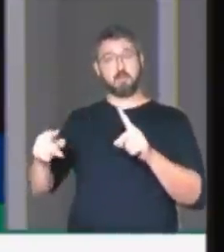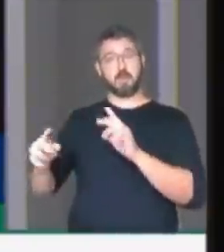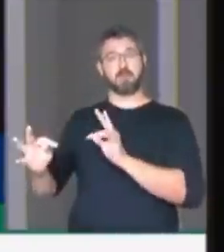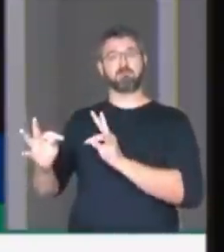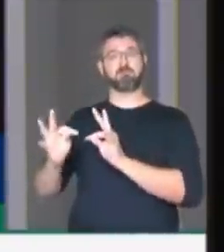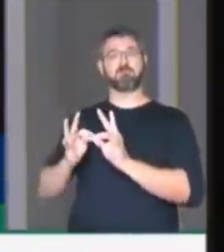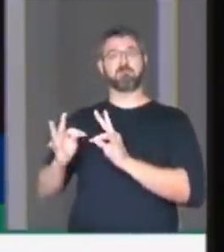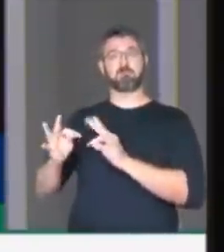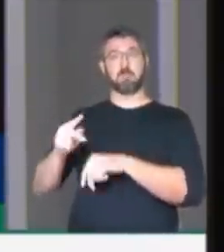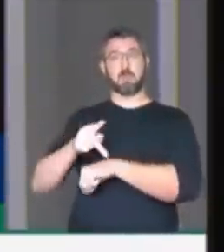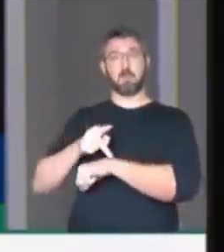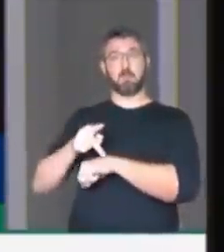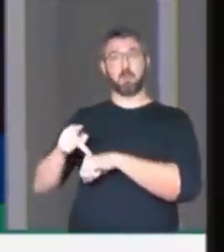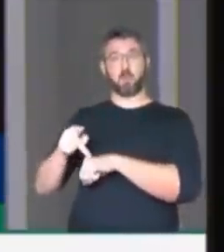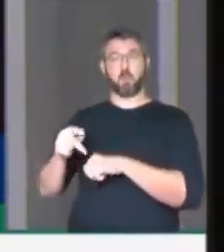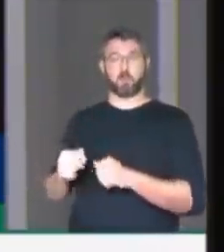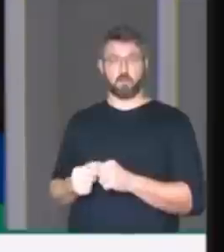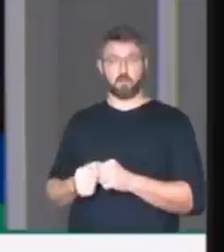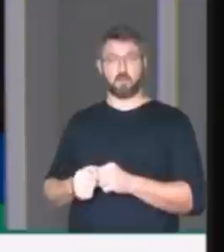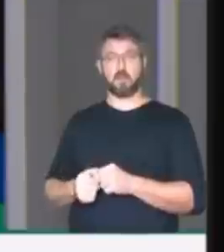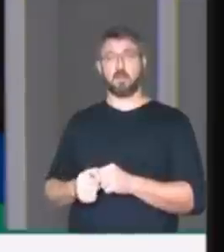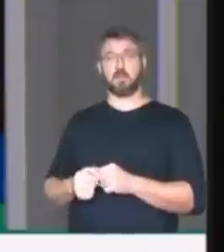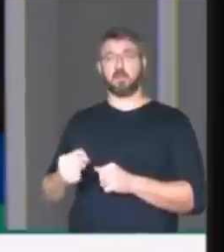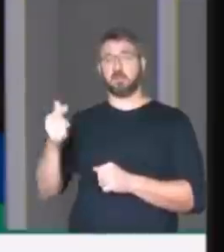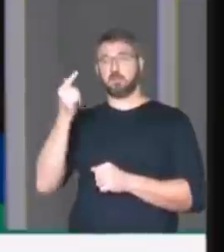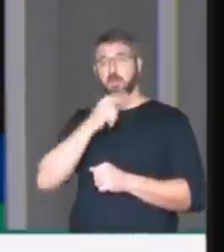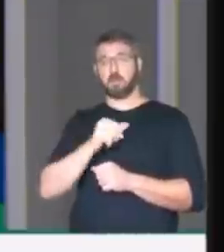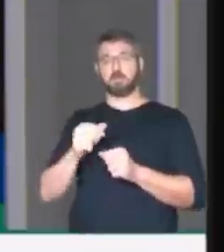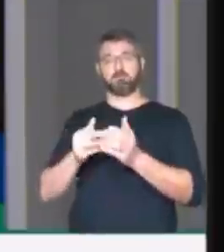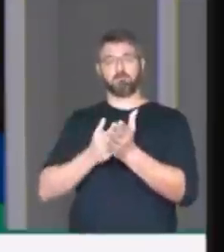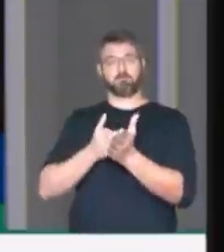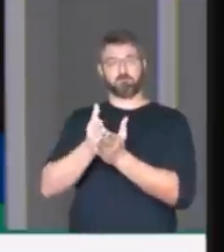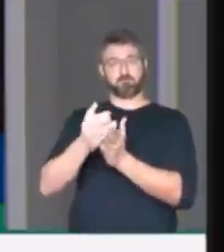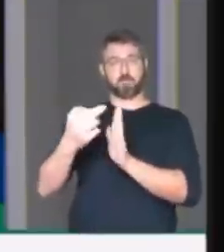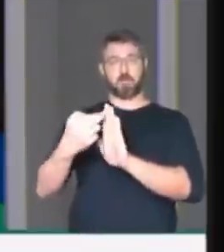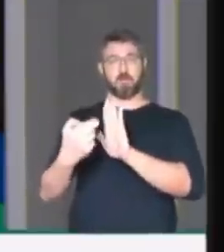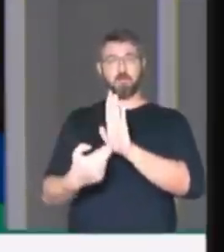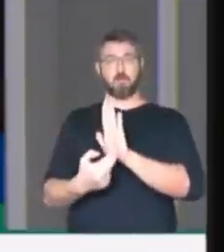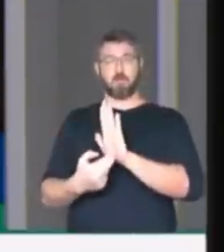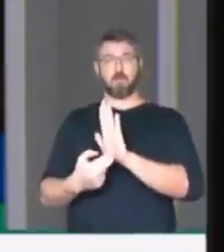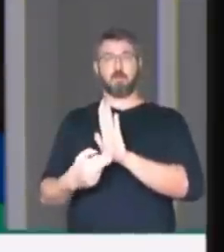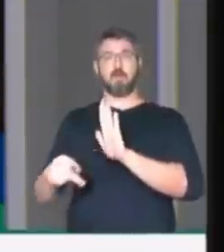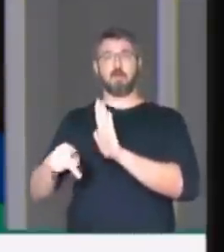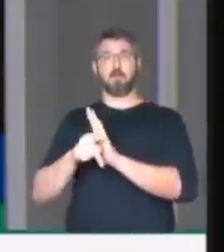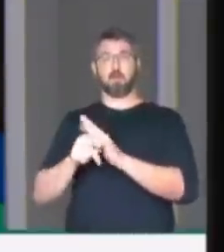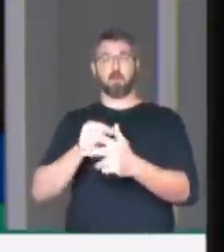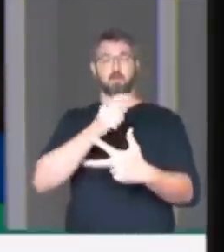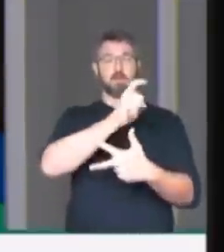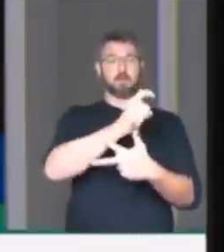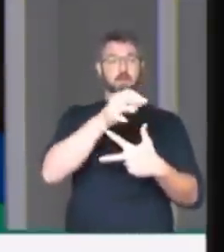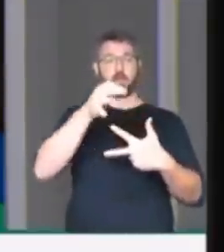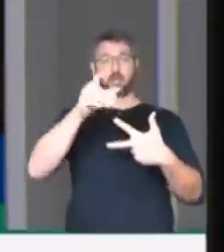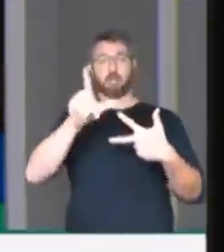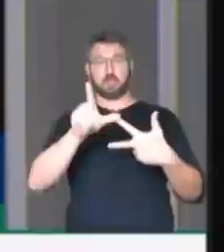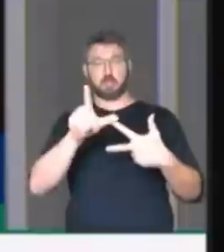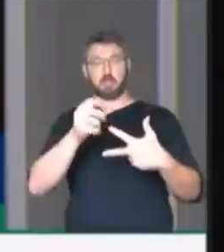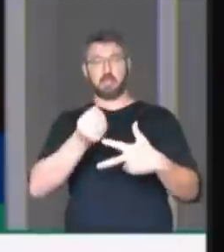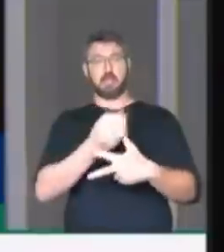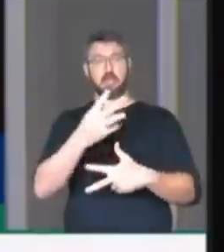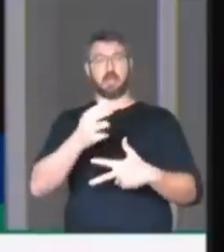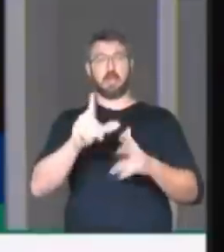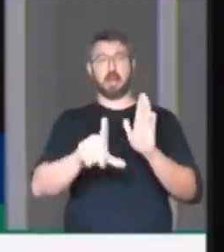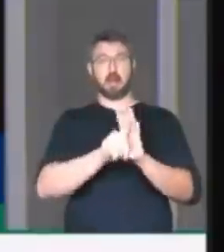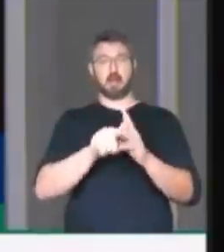técnica, para ampliação das normas emandadas pelos demais poderes. Caros